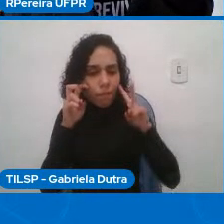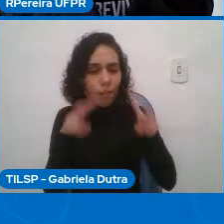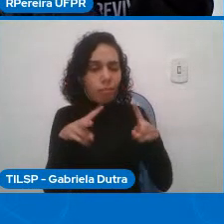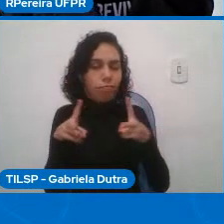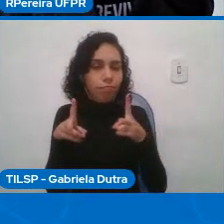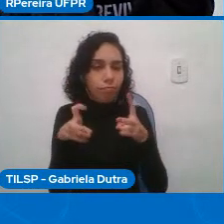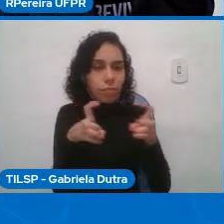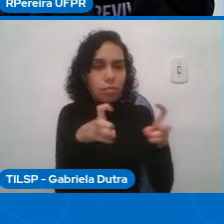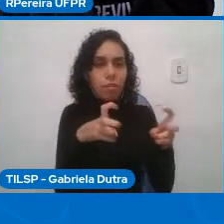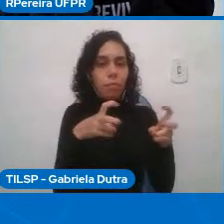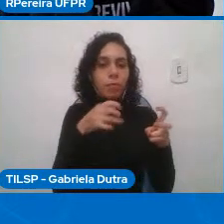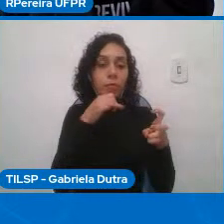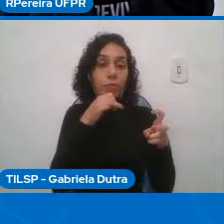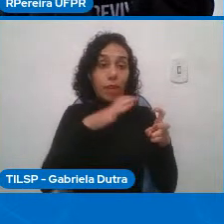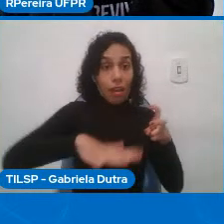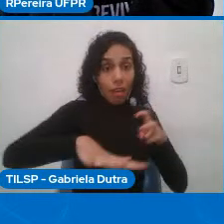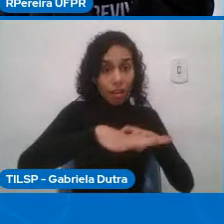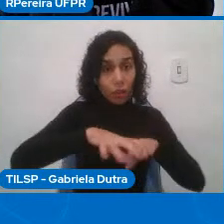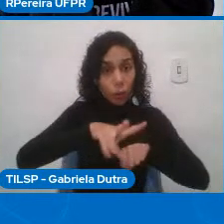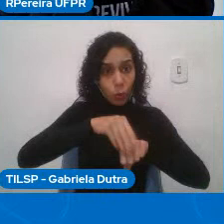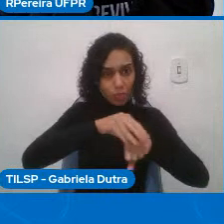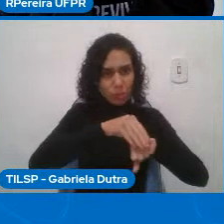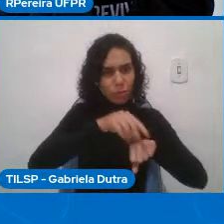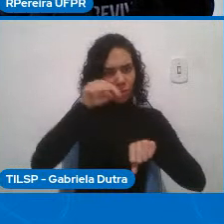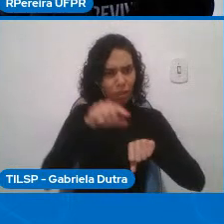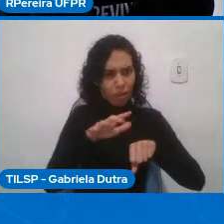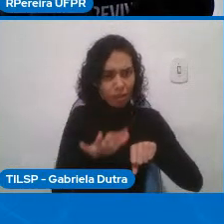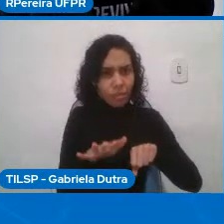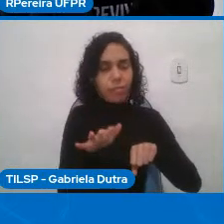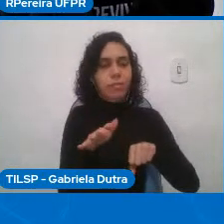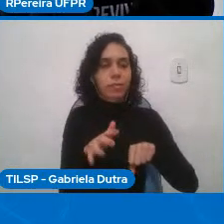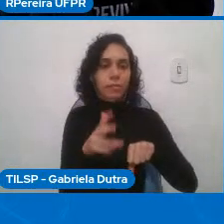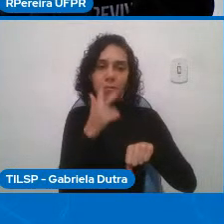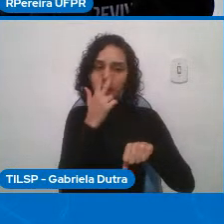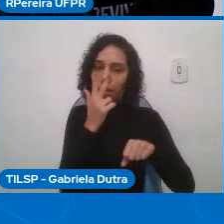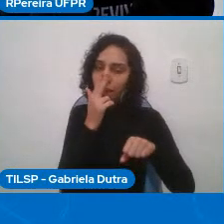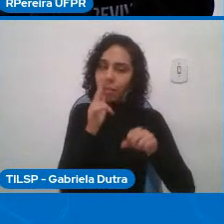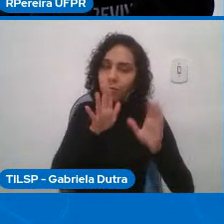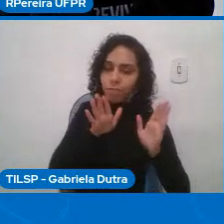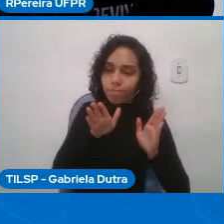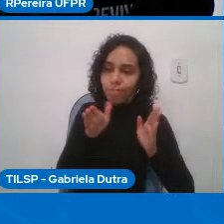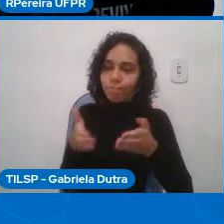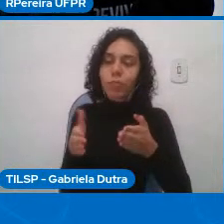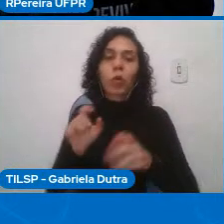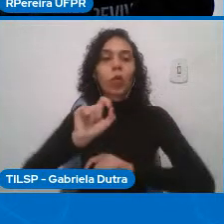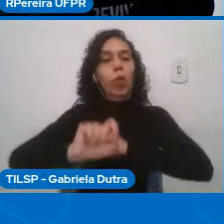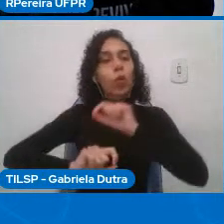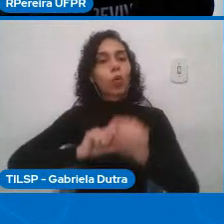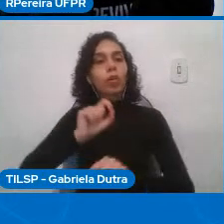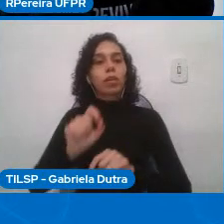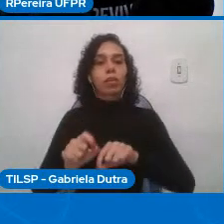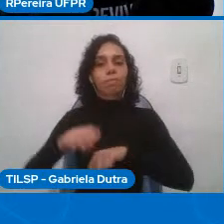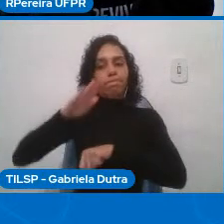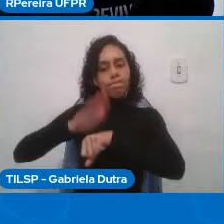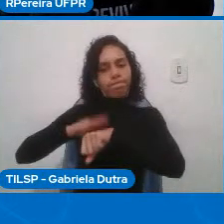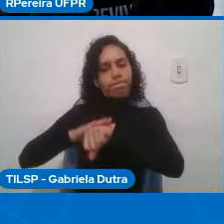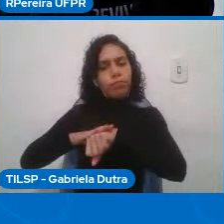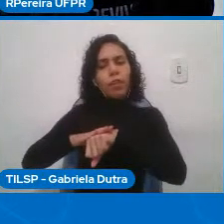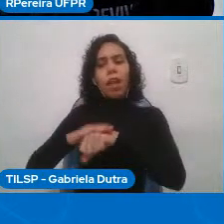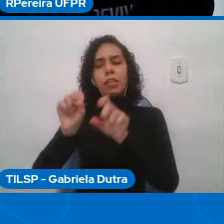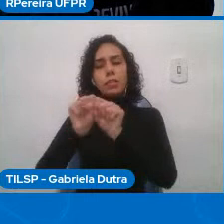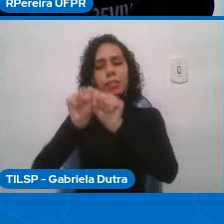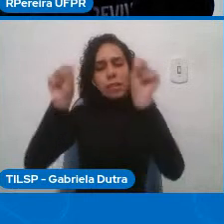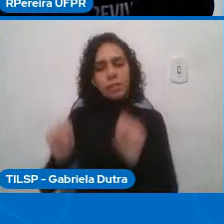conhecimento ela está focada aqui em você analisar um sistema desenvolver um